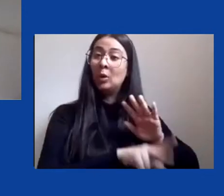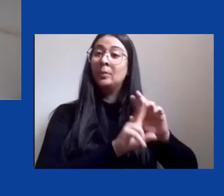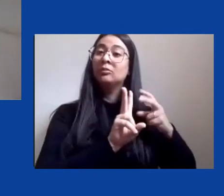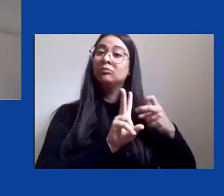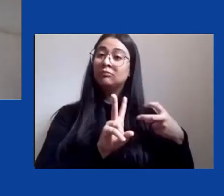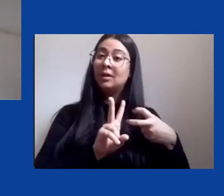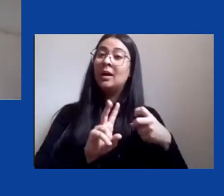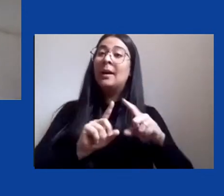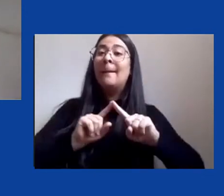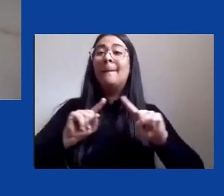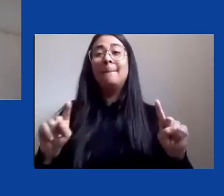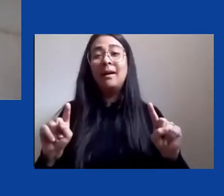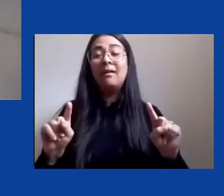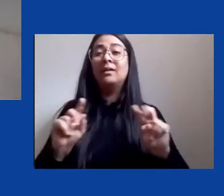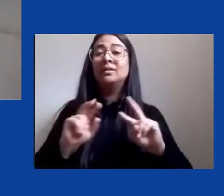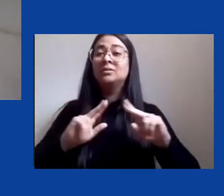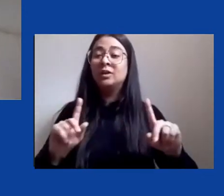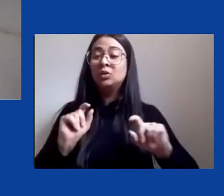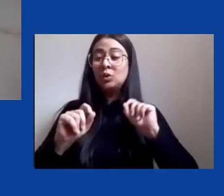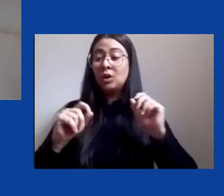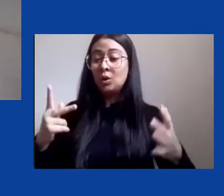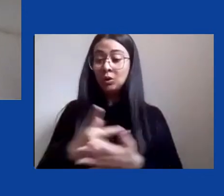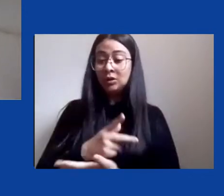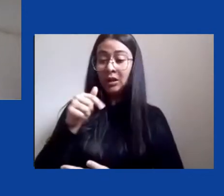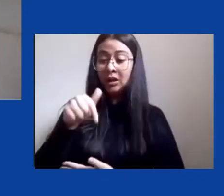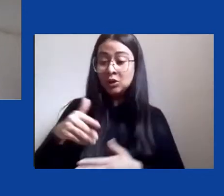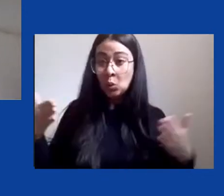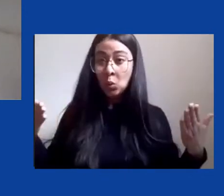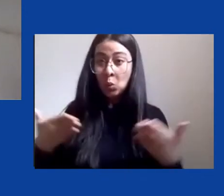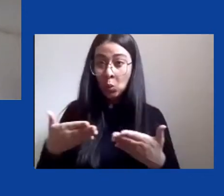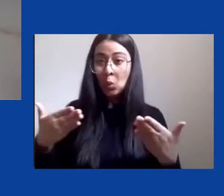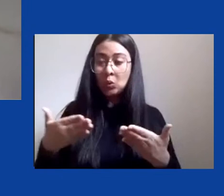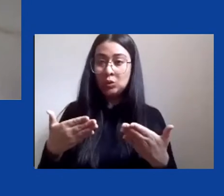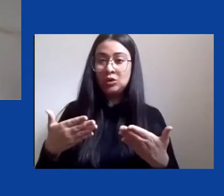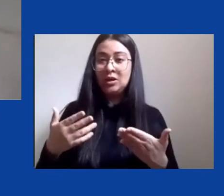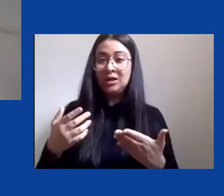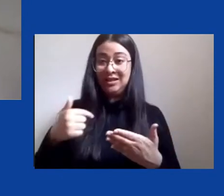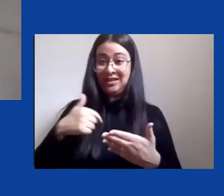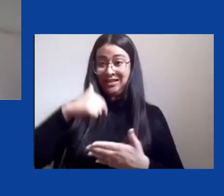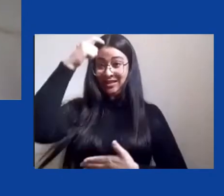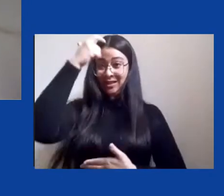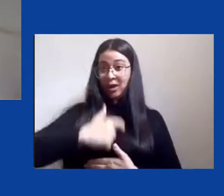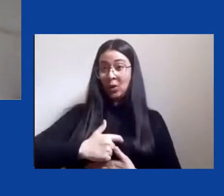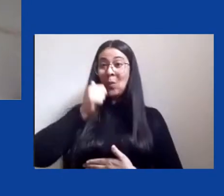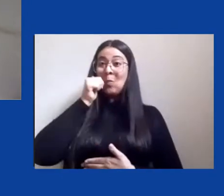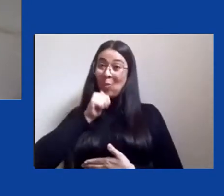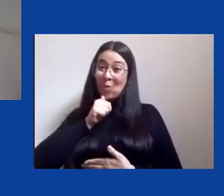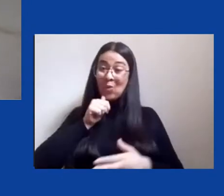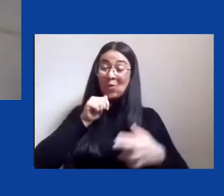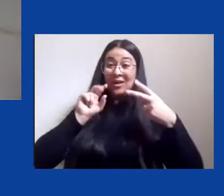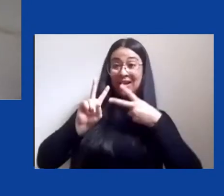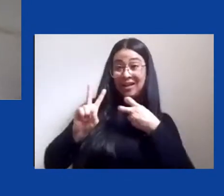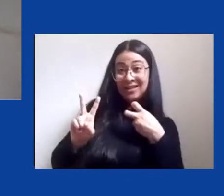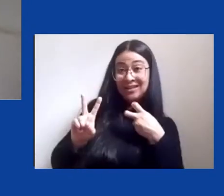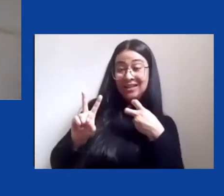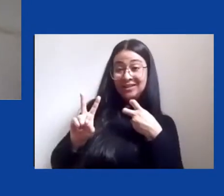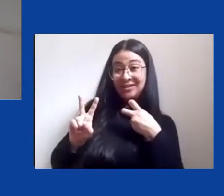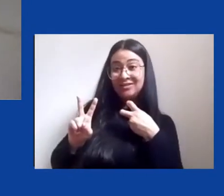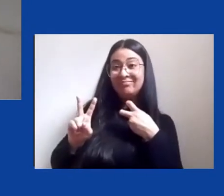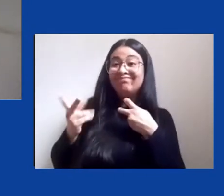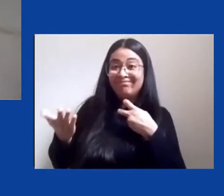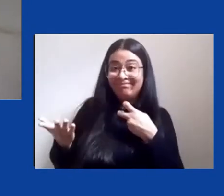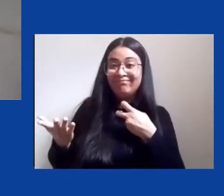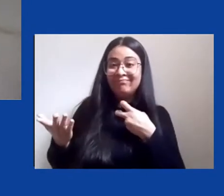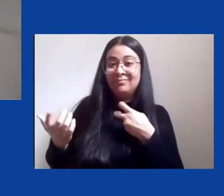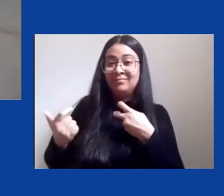acontece no modelo atual e exatamente por eu ser mulher indígena e deste lugar de mulher indígena